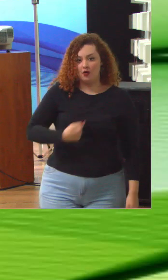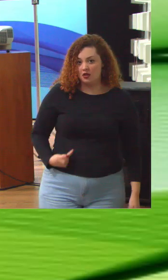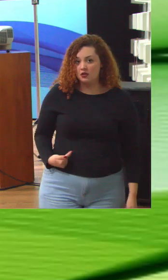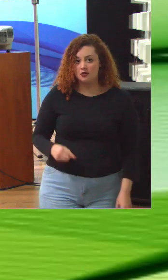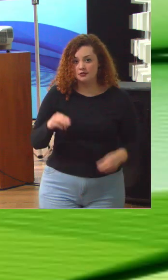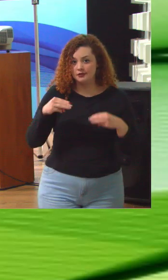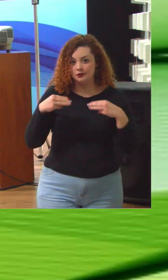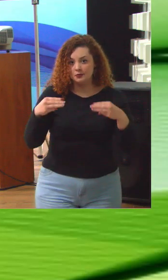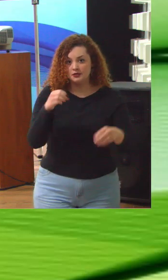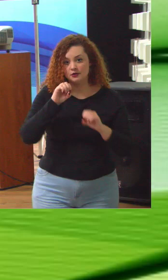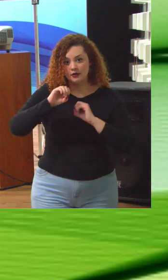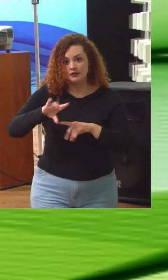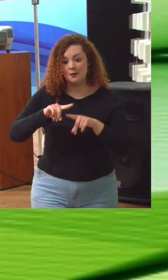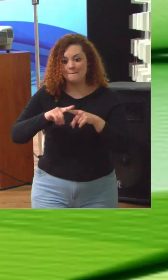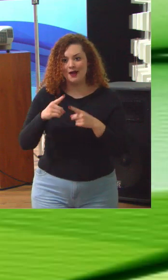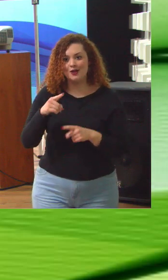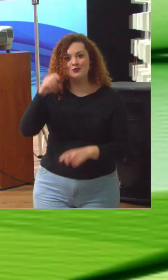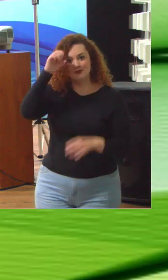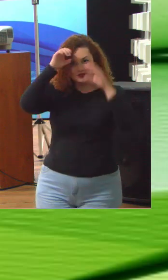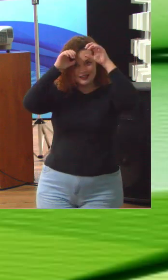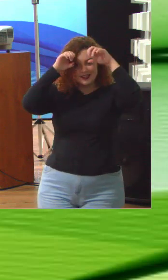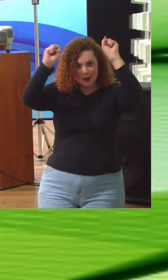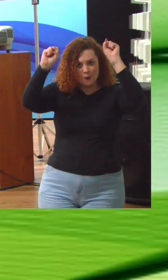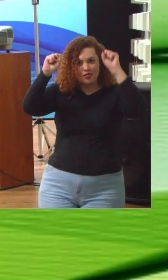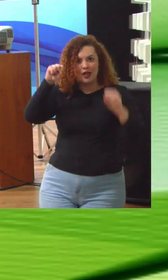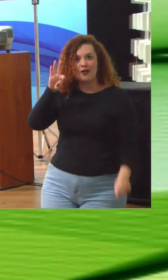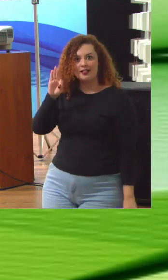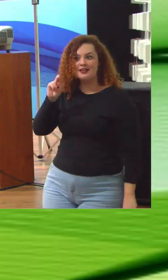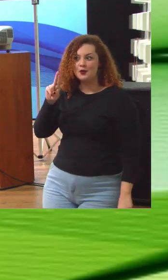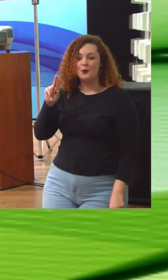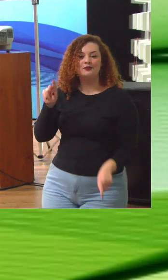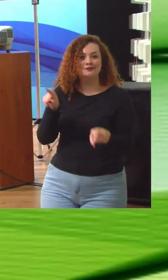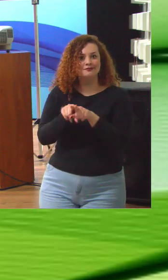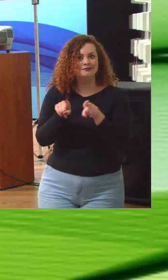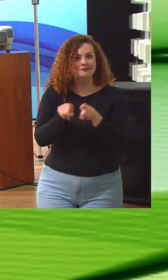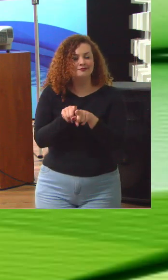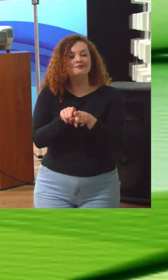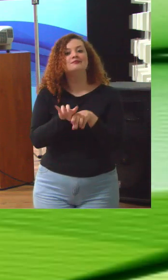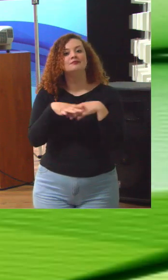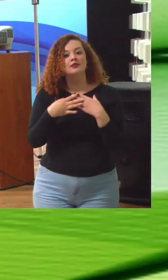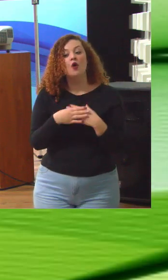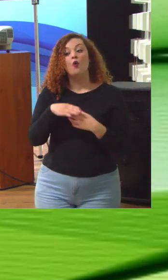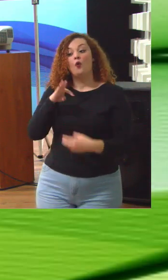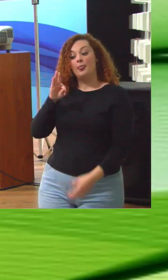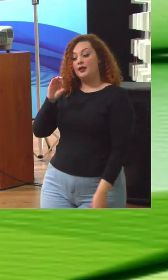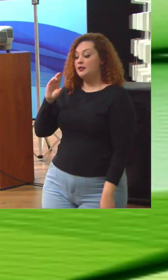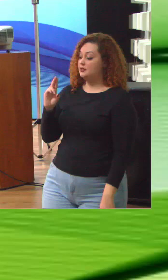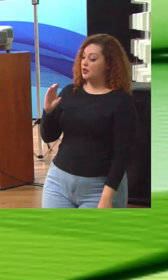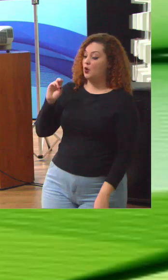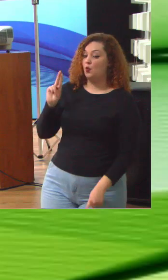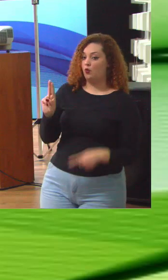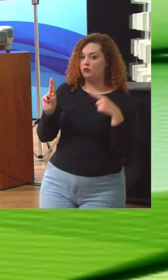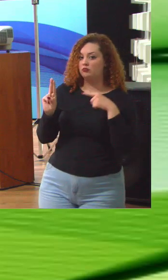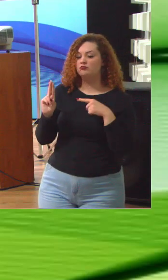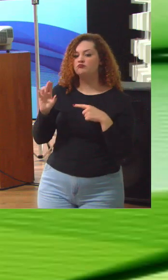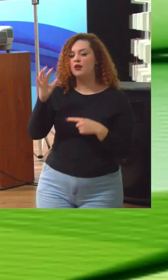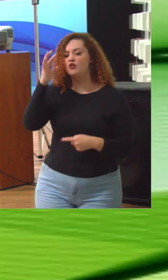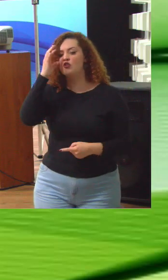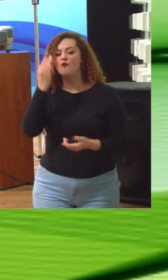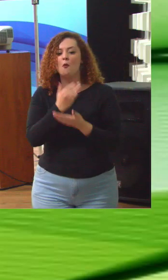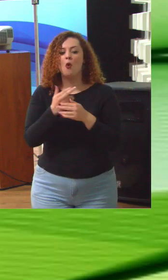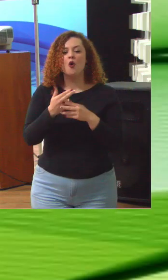mas o tribunal também faz quando o tribunal de contas toma uma decisão a respeito do MEC ele